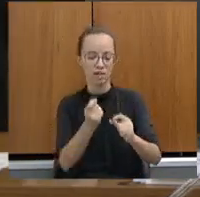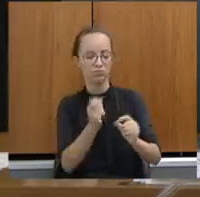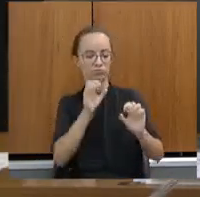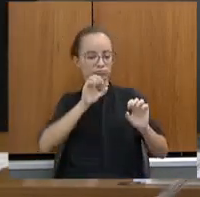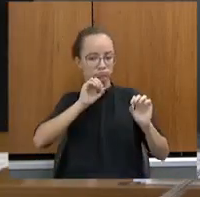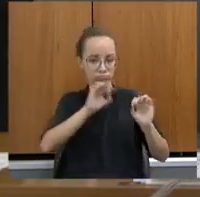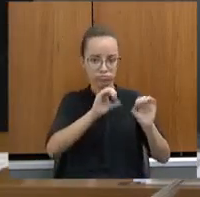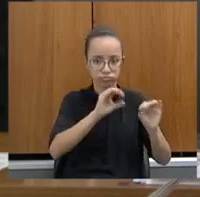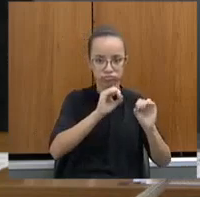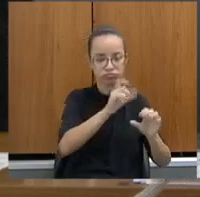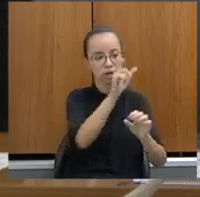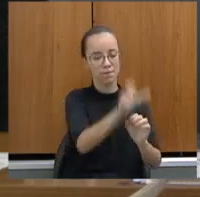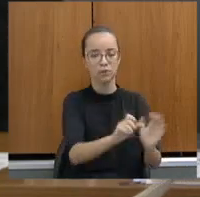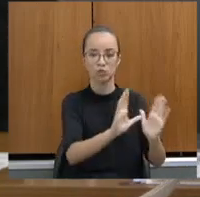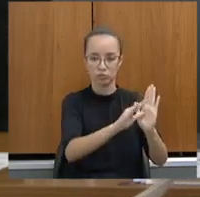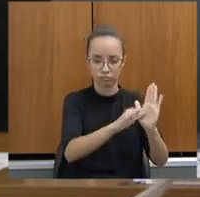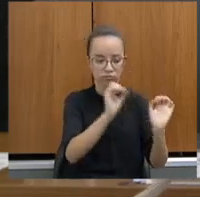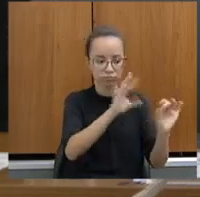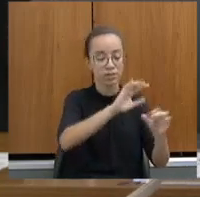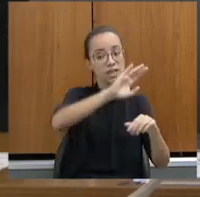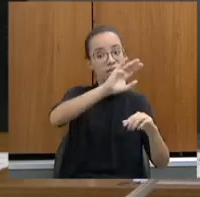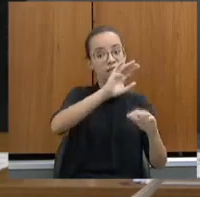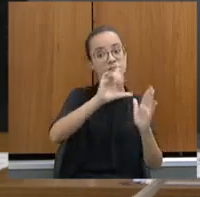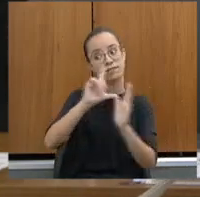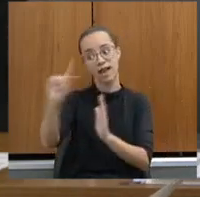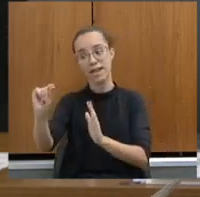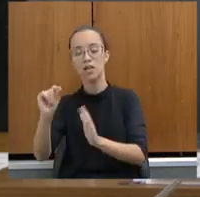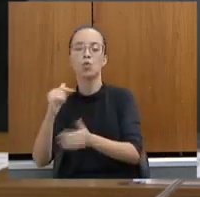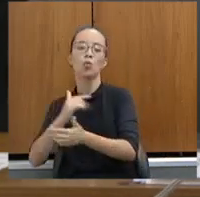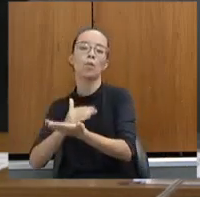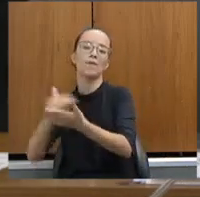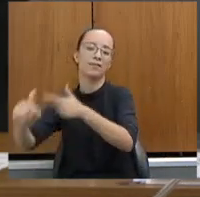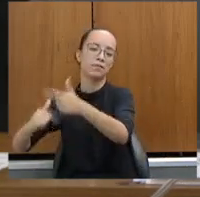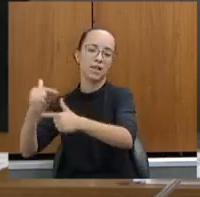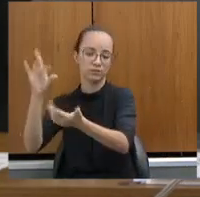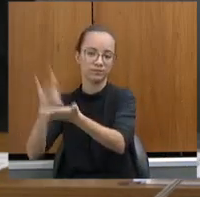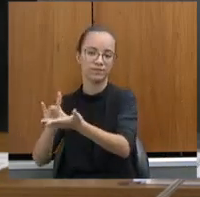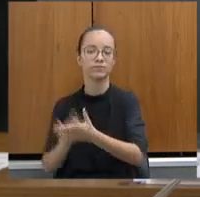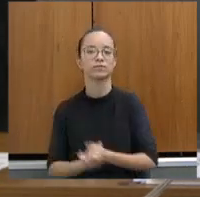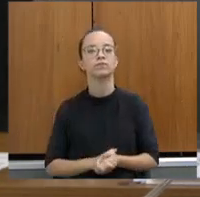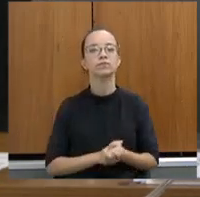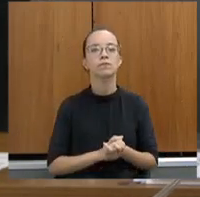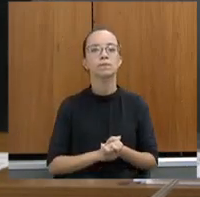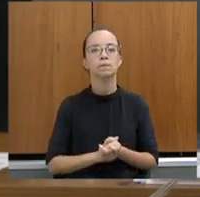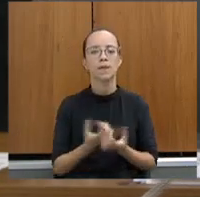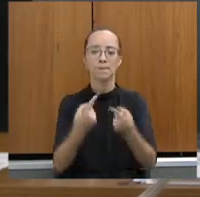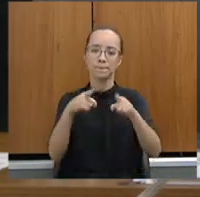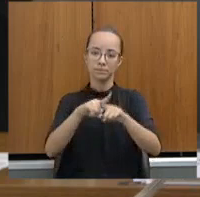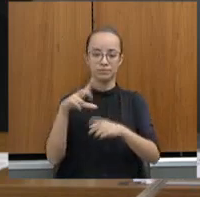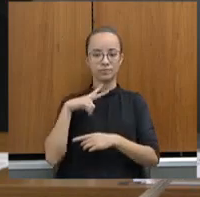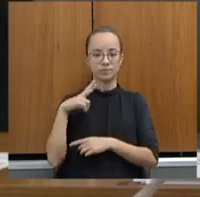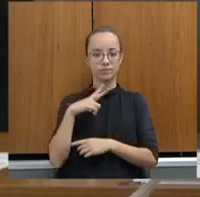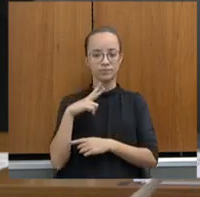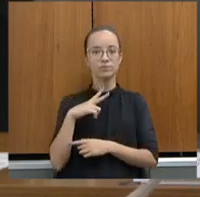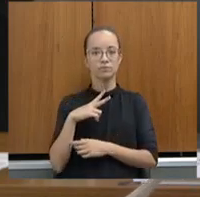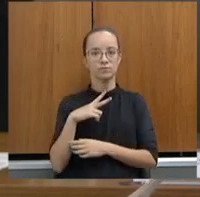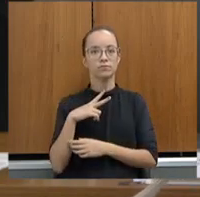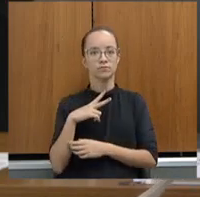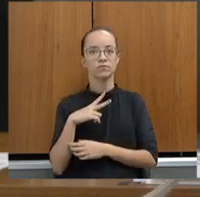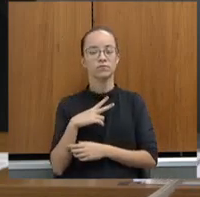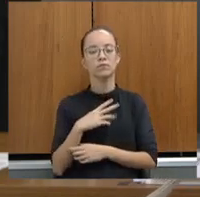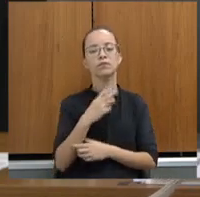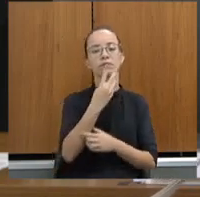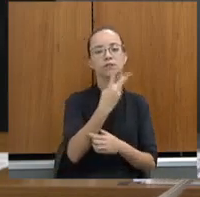possa sair e continuar a trabalhar. Pode passar. Parceiros privados. Nós temos aqui grão de gente,